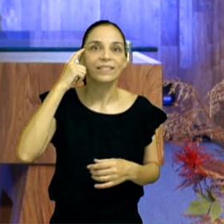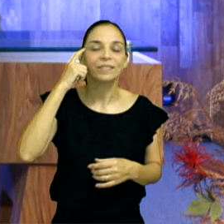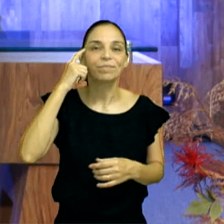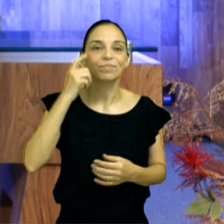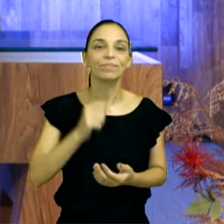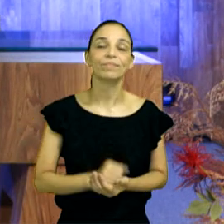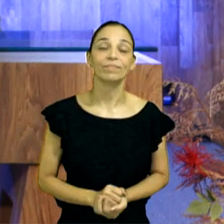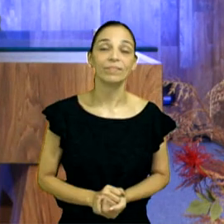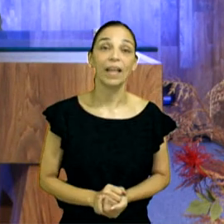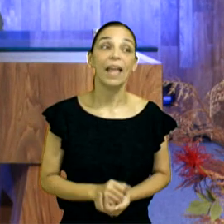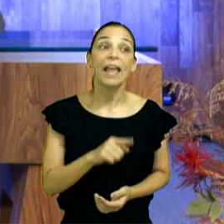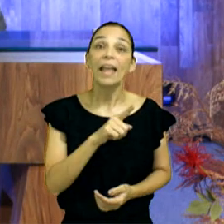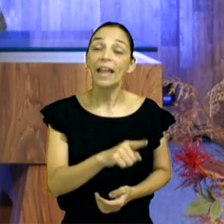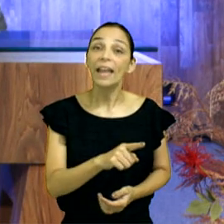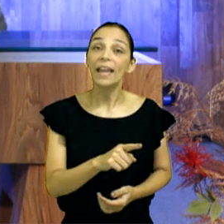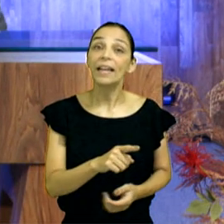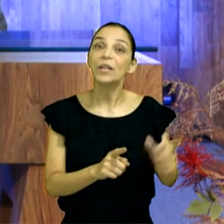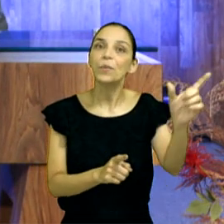Esse homem era leproso.